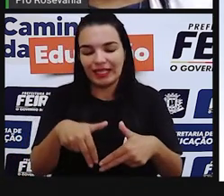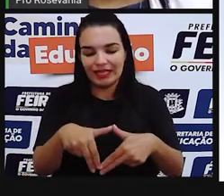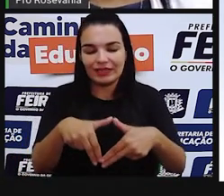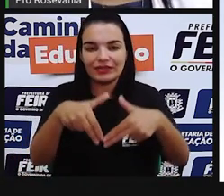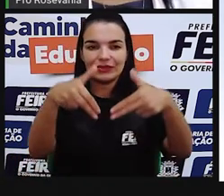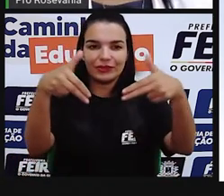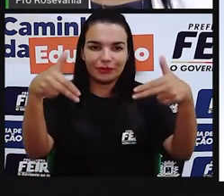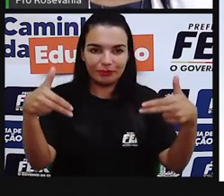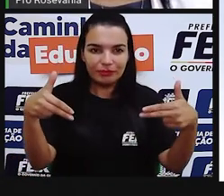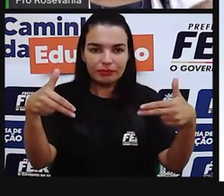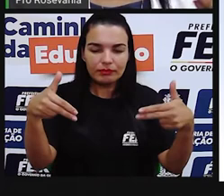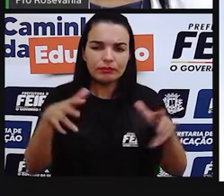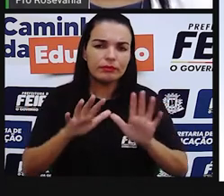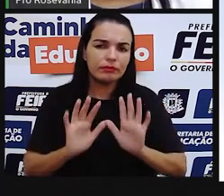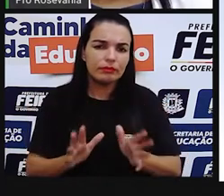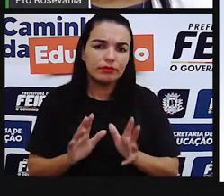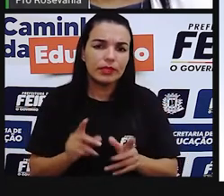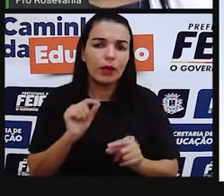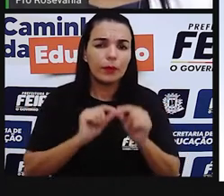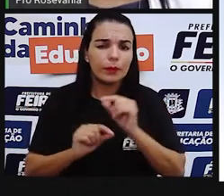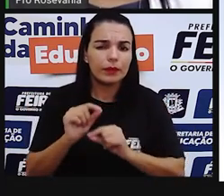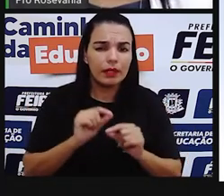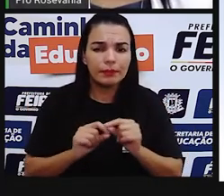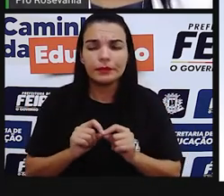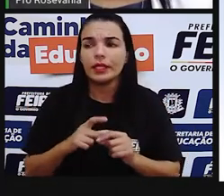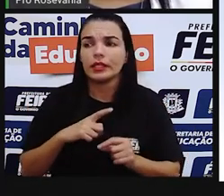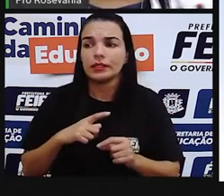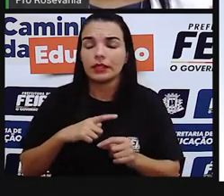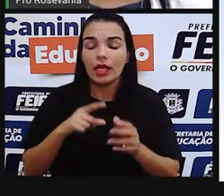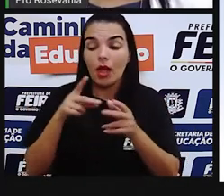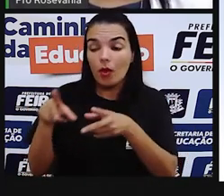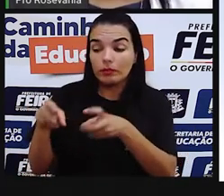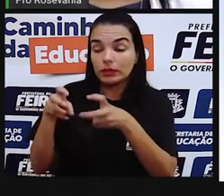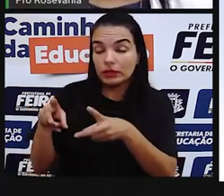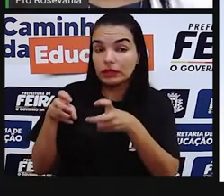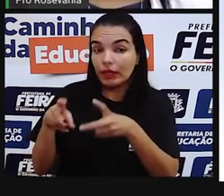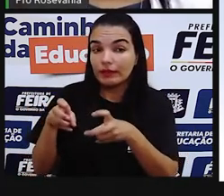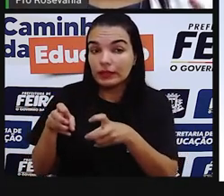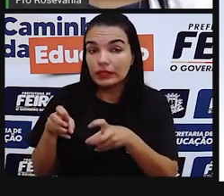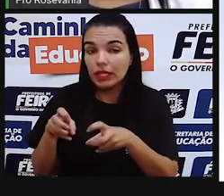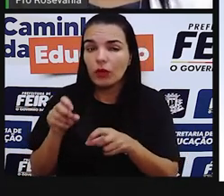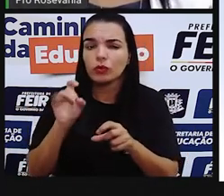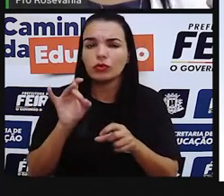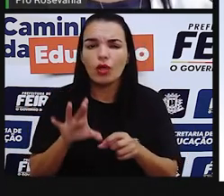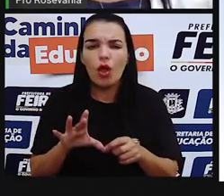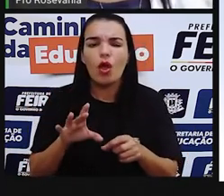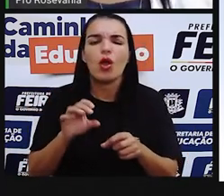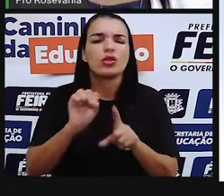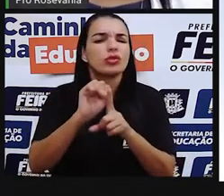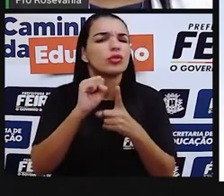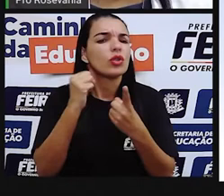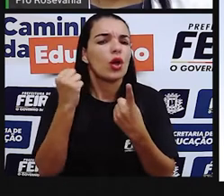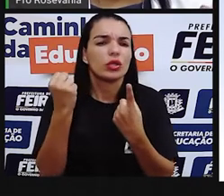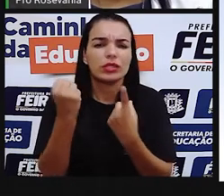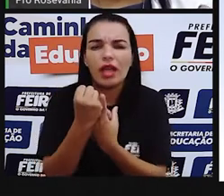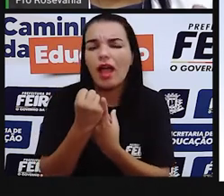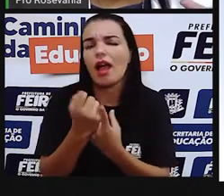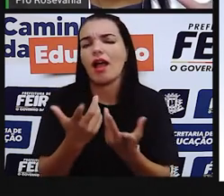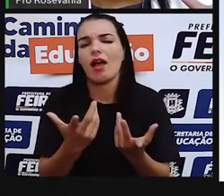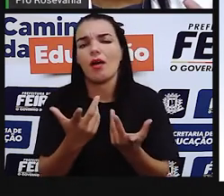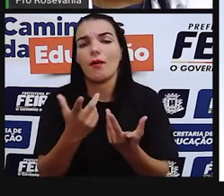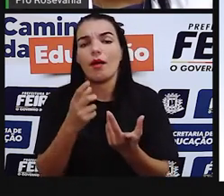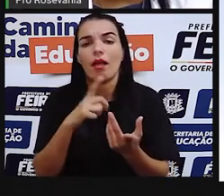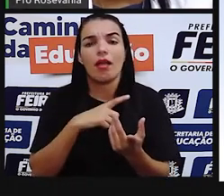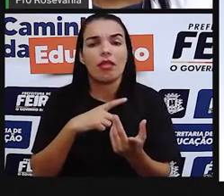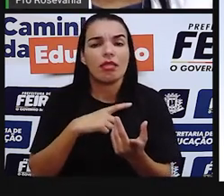a atenção de questões sociais, por exemplo, os costumes, o lugar original. Ele leva em consideração,